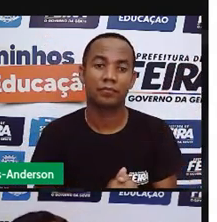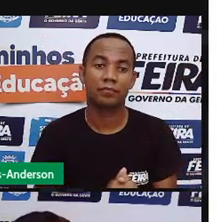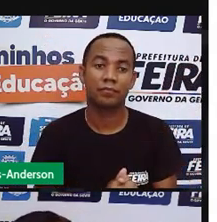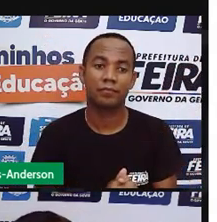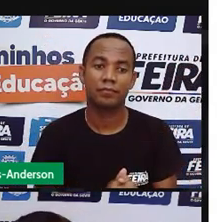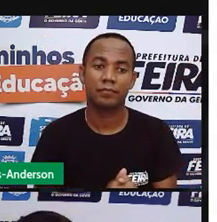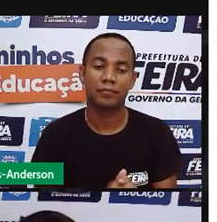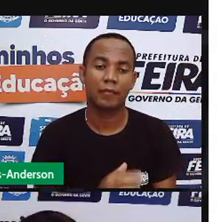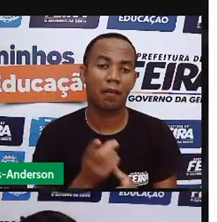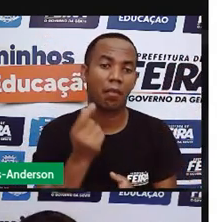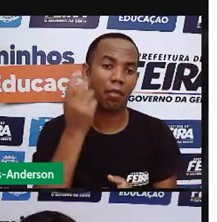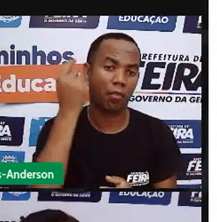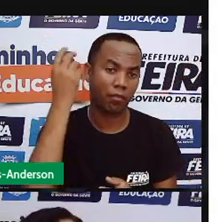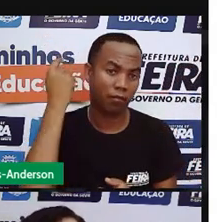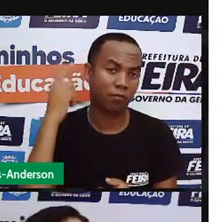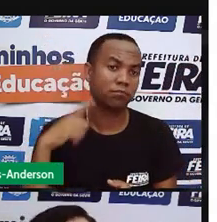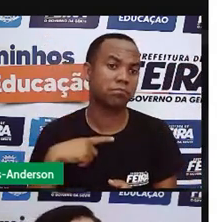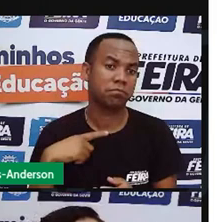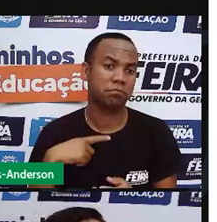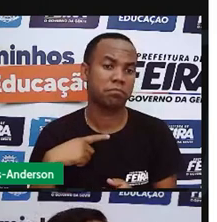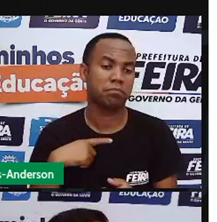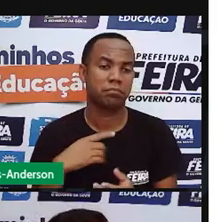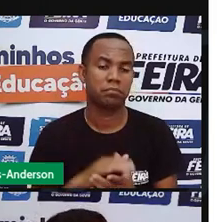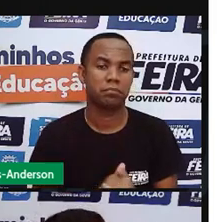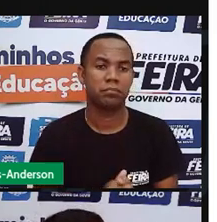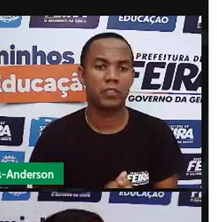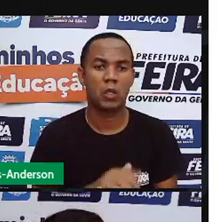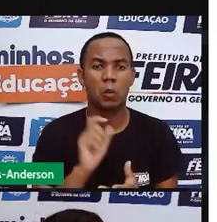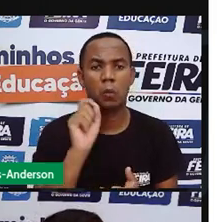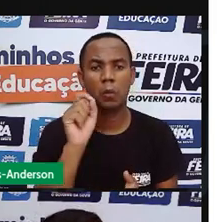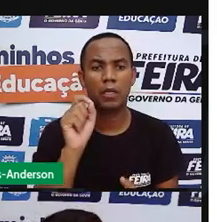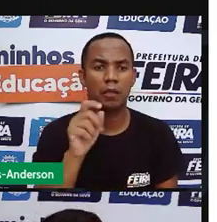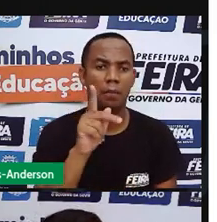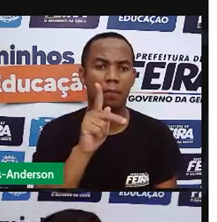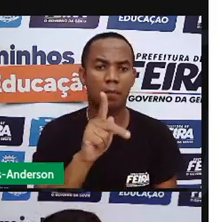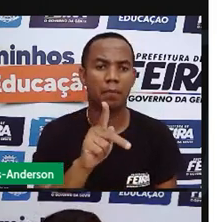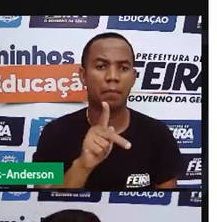profunda e muito antiga. E o que é pecuária, gente?